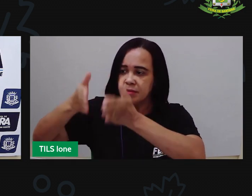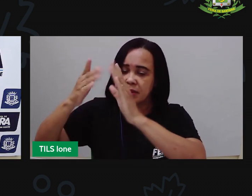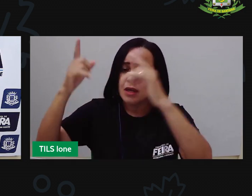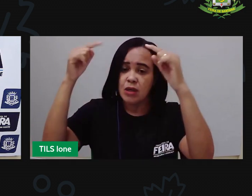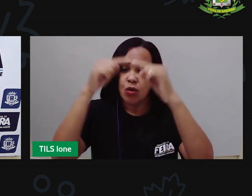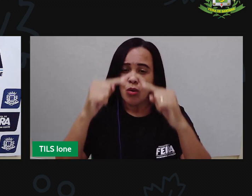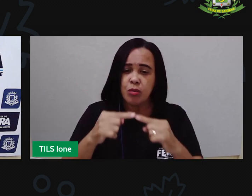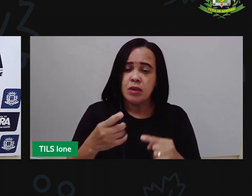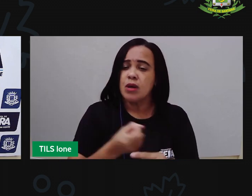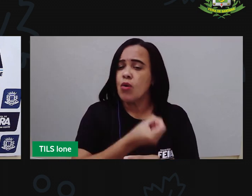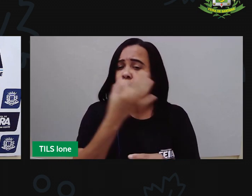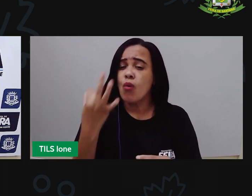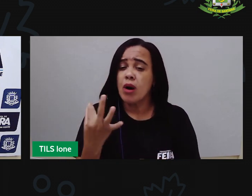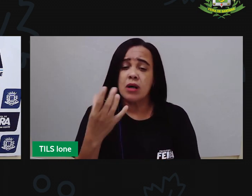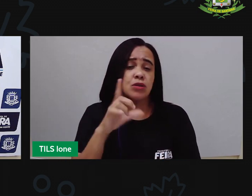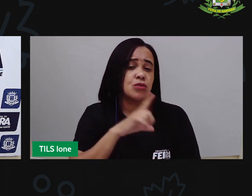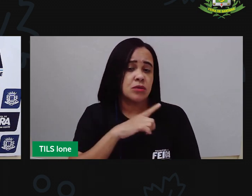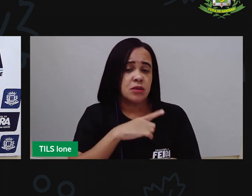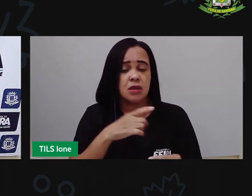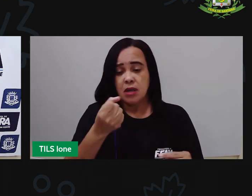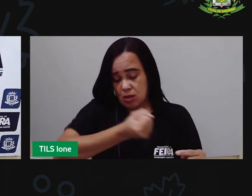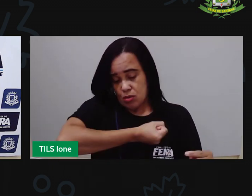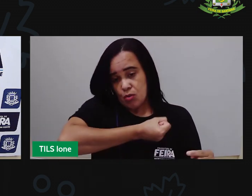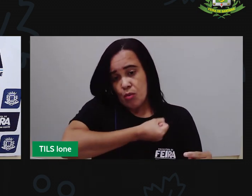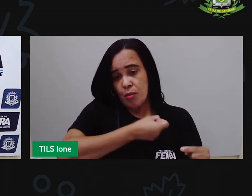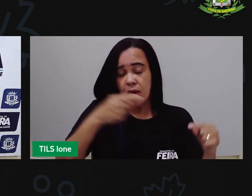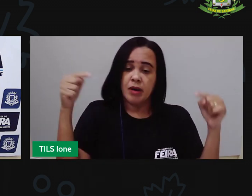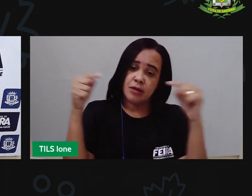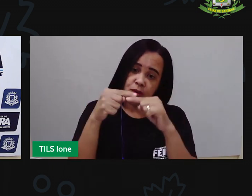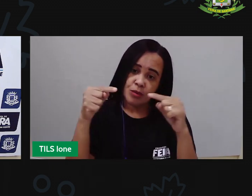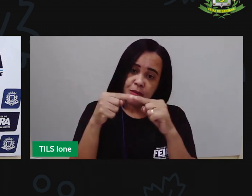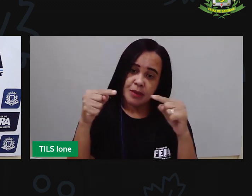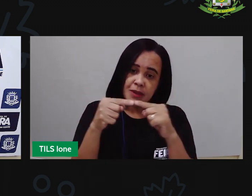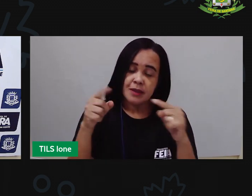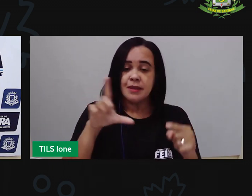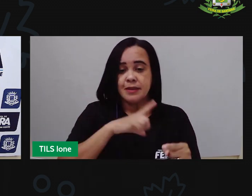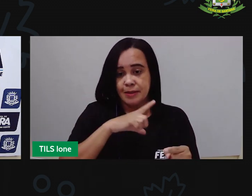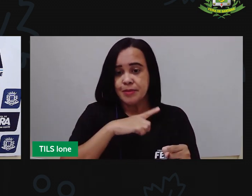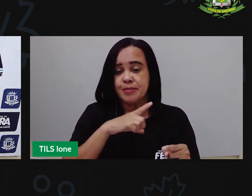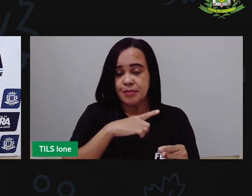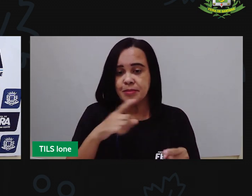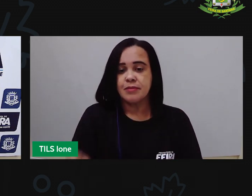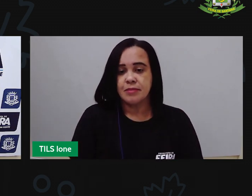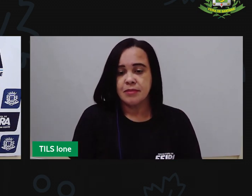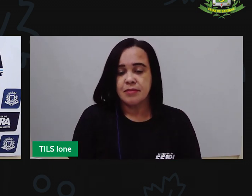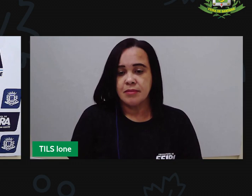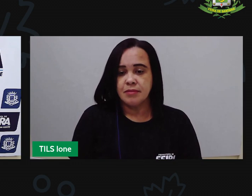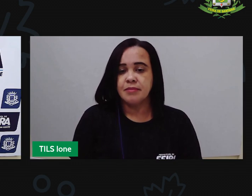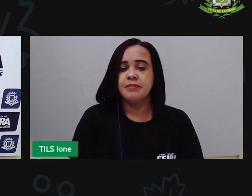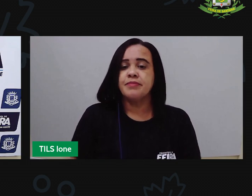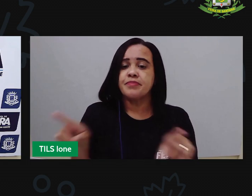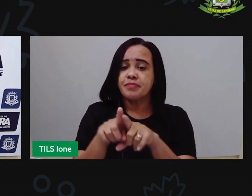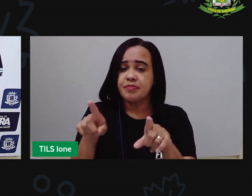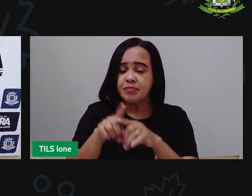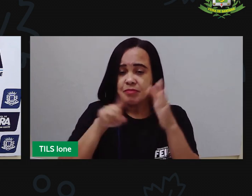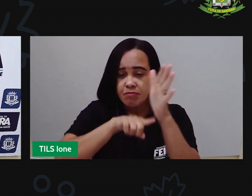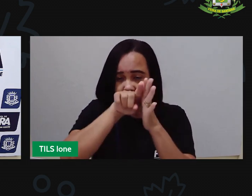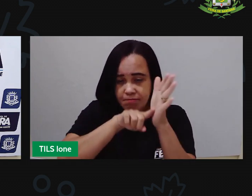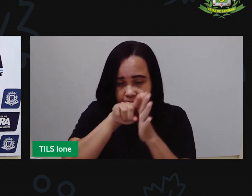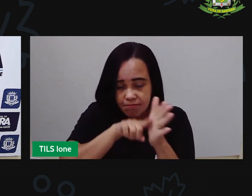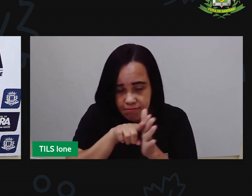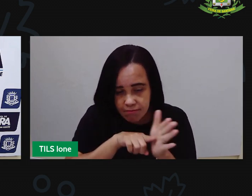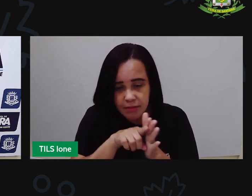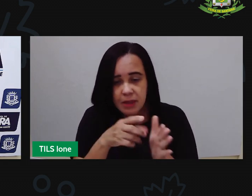números que vão indicar ali resultados de pesquisas de levantamento de